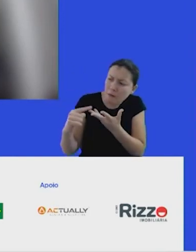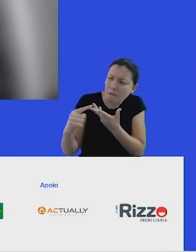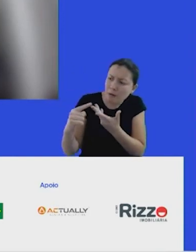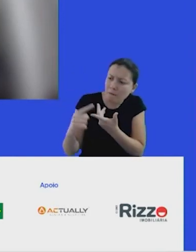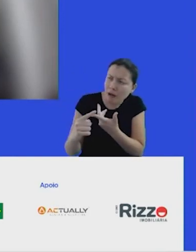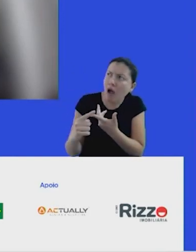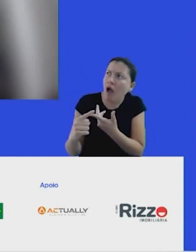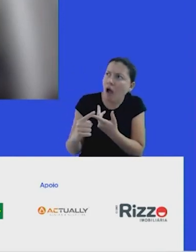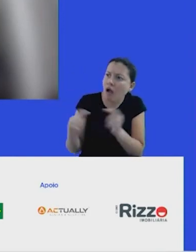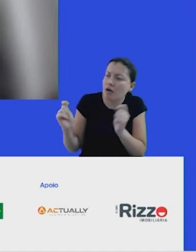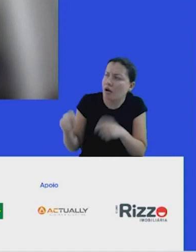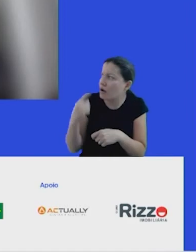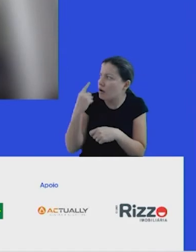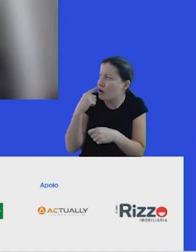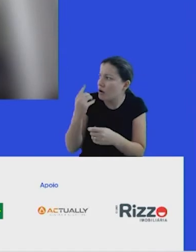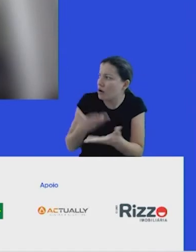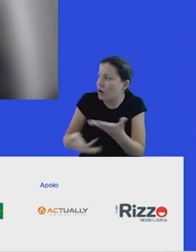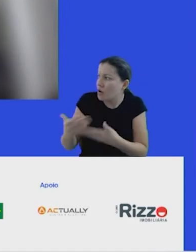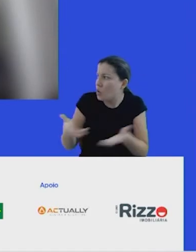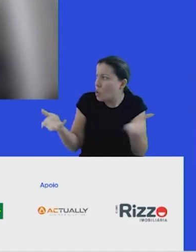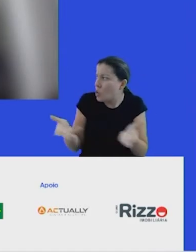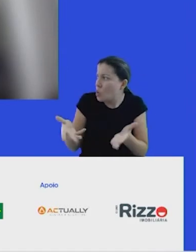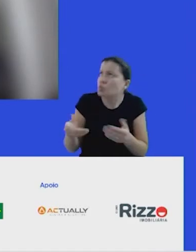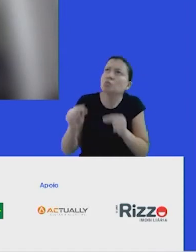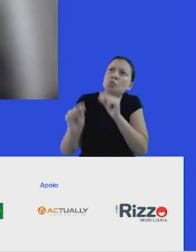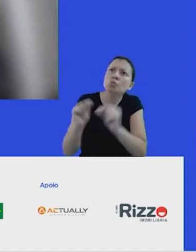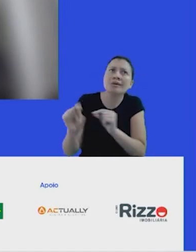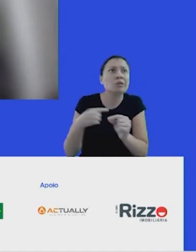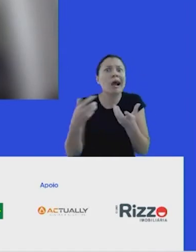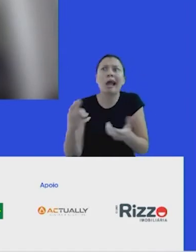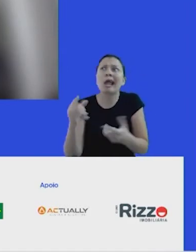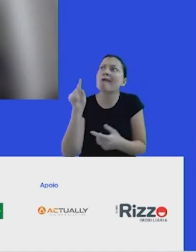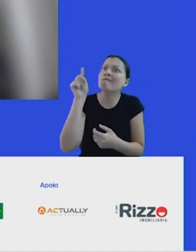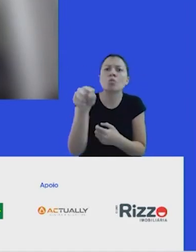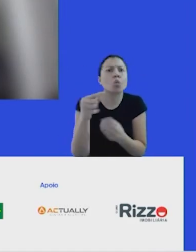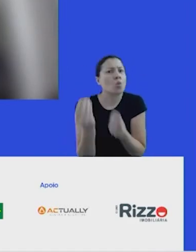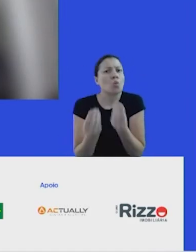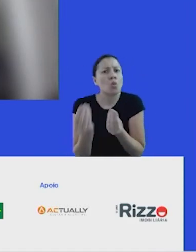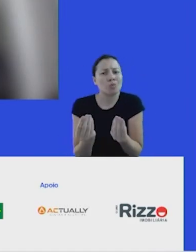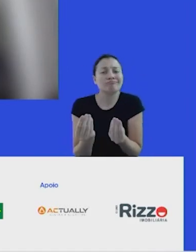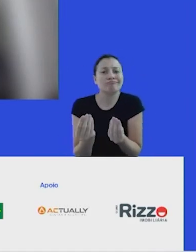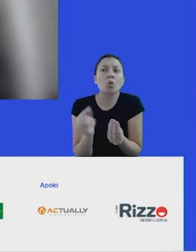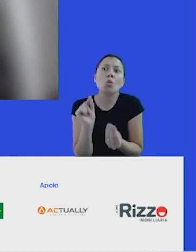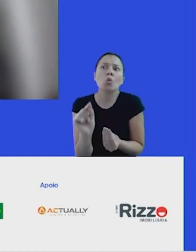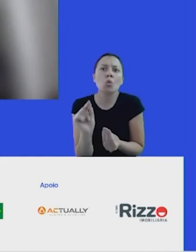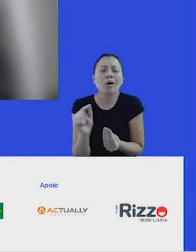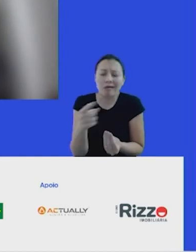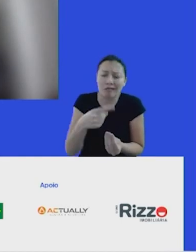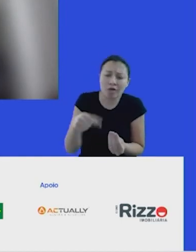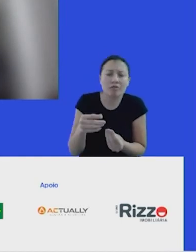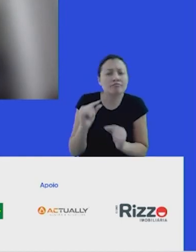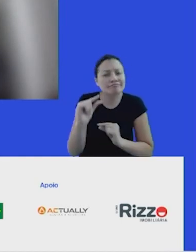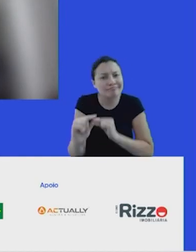viabilizar a conexão entre onde estamos hoje e onde queremos chegar e ir dando passos enquanto humanidade, enquanto organizações para ir, como